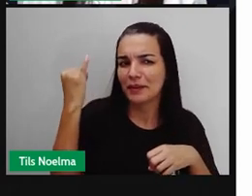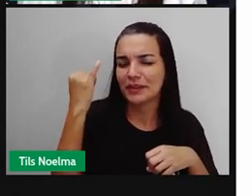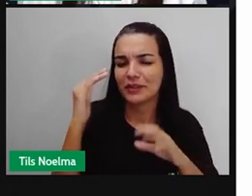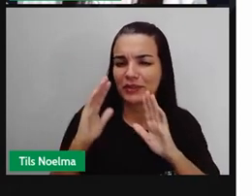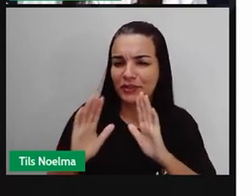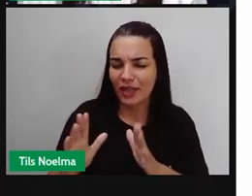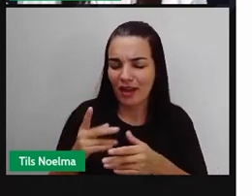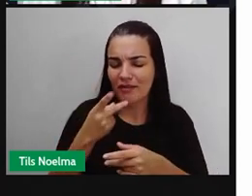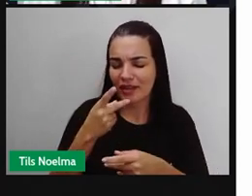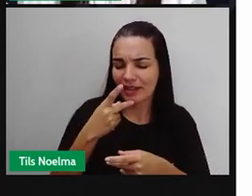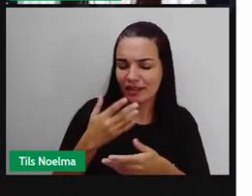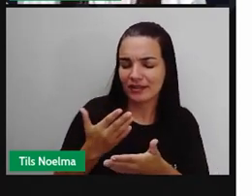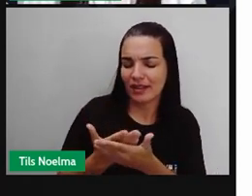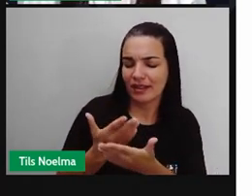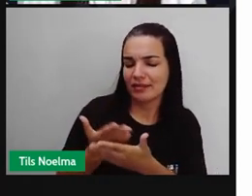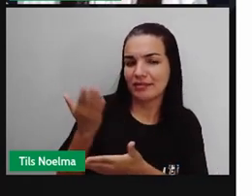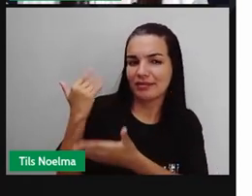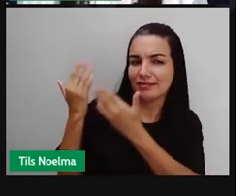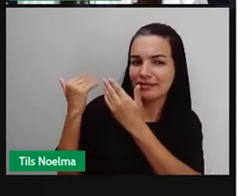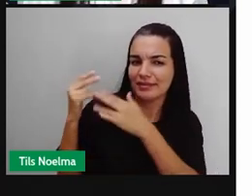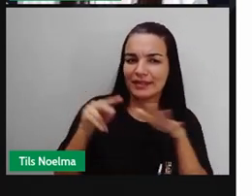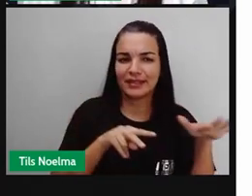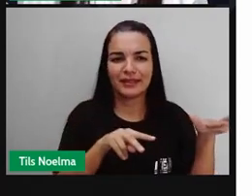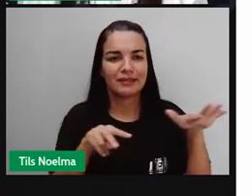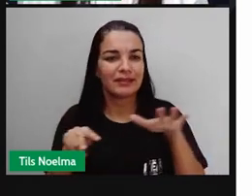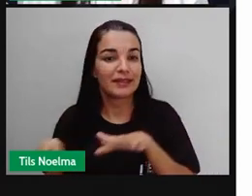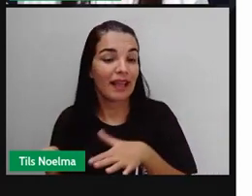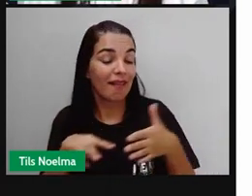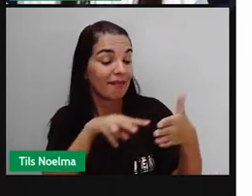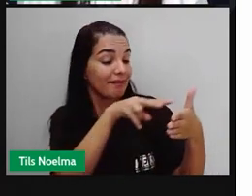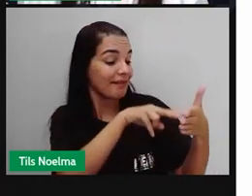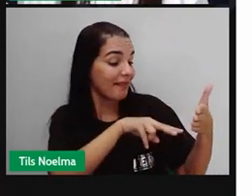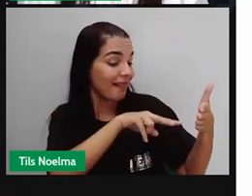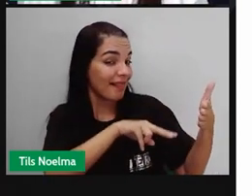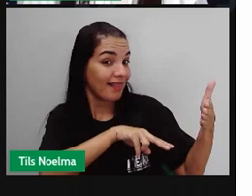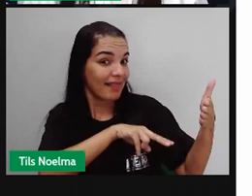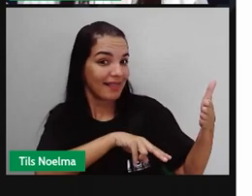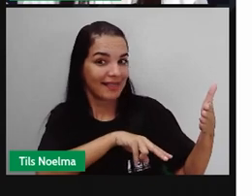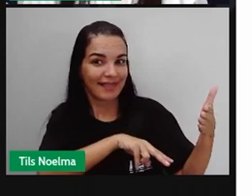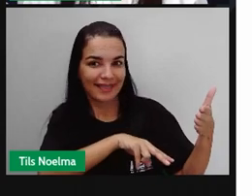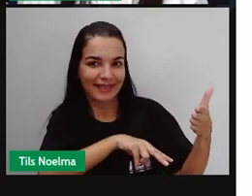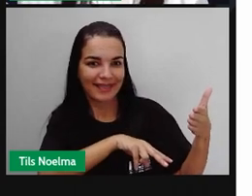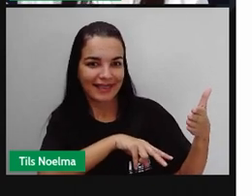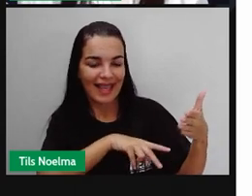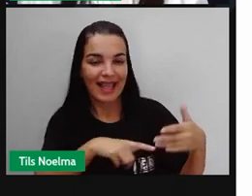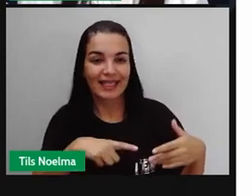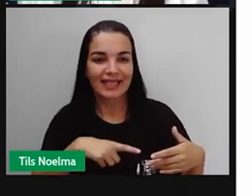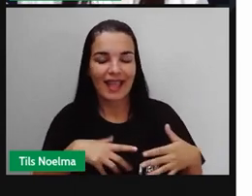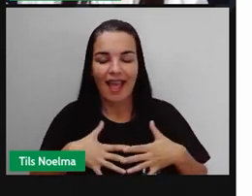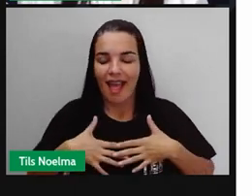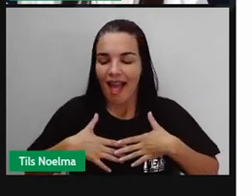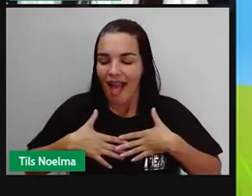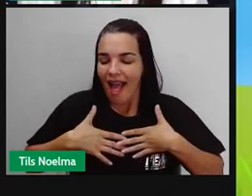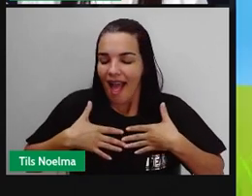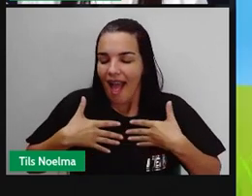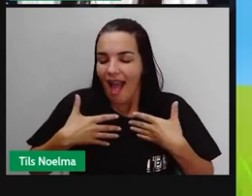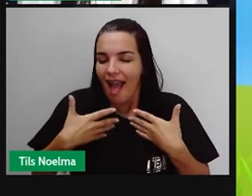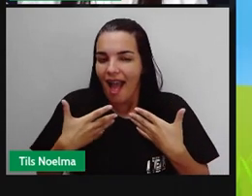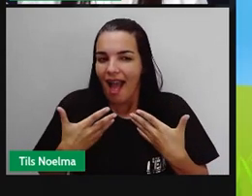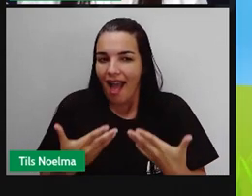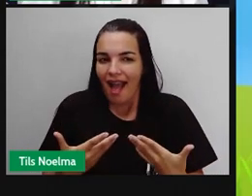já nas aulas anteriores da semana passada, né? Que é sobre leitura. E hoje, leitura por prazer.